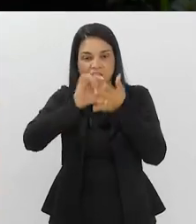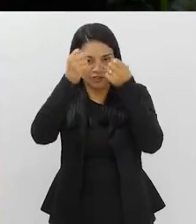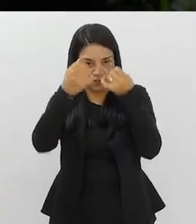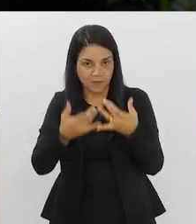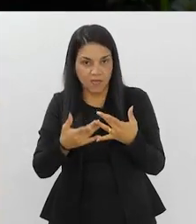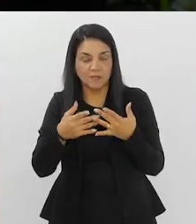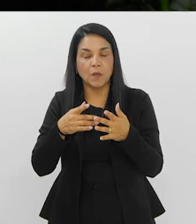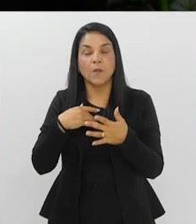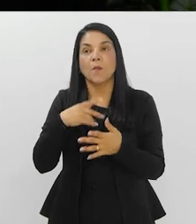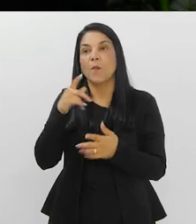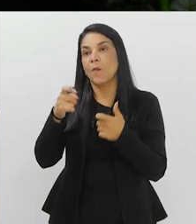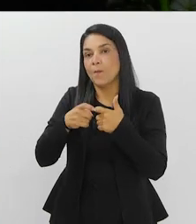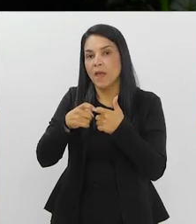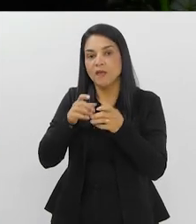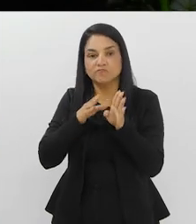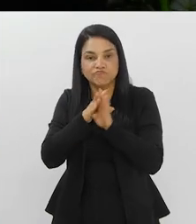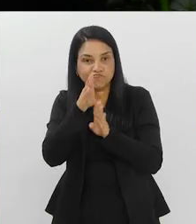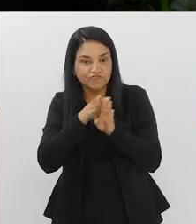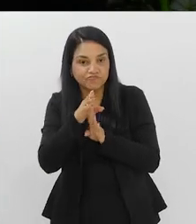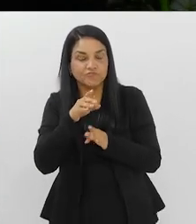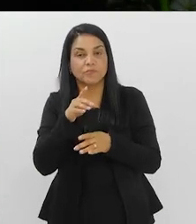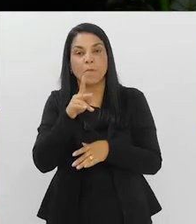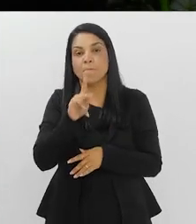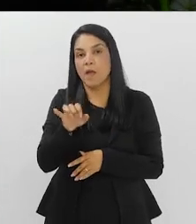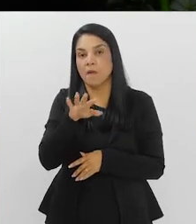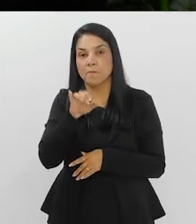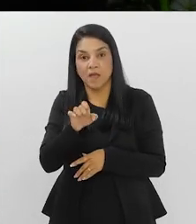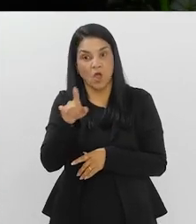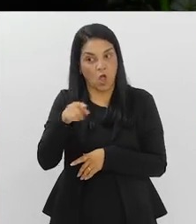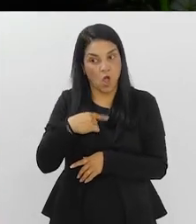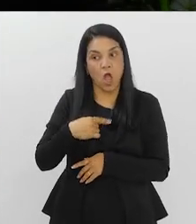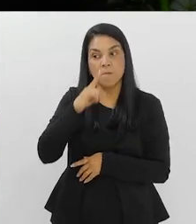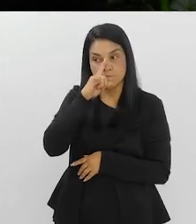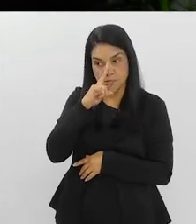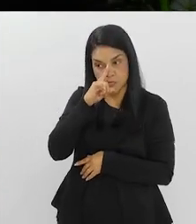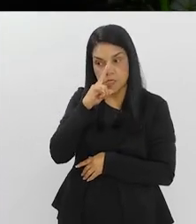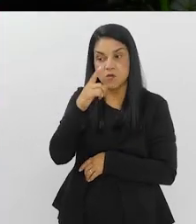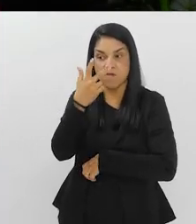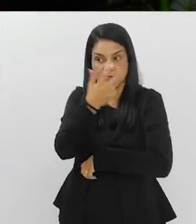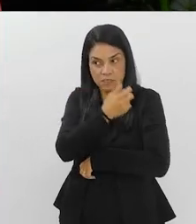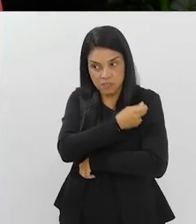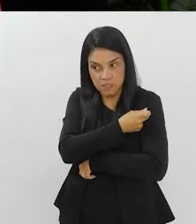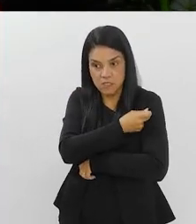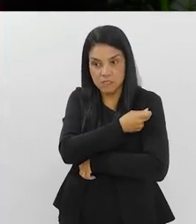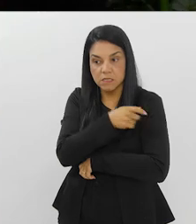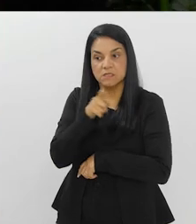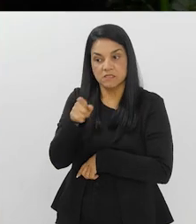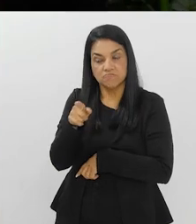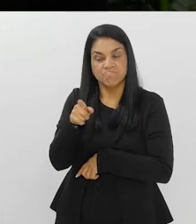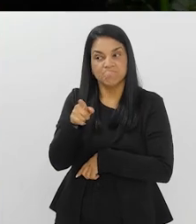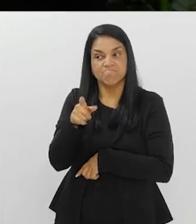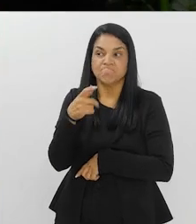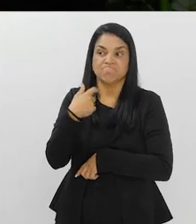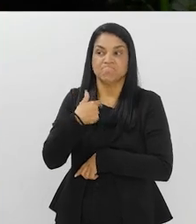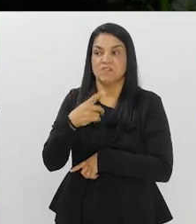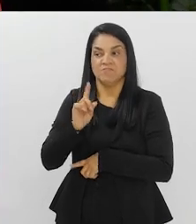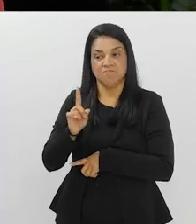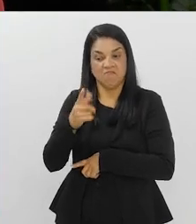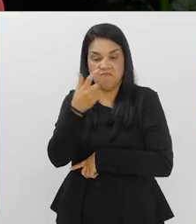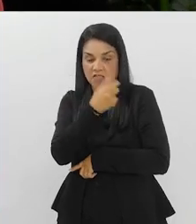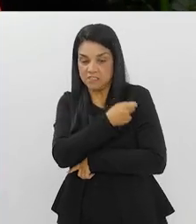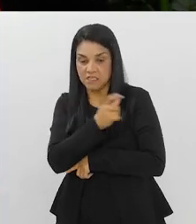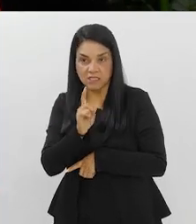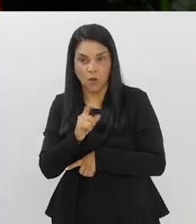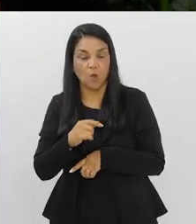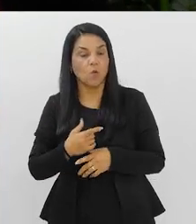Um médico que vai chegar para um pai, para uma mãe e vai falar, olha, tem um risco aí para você vacinar a sua criança, se eu fosse você eu não